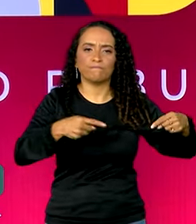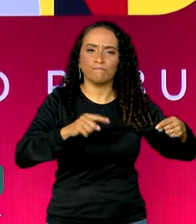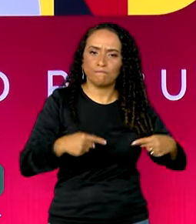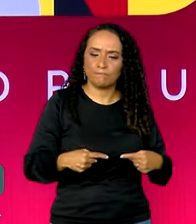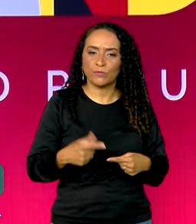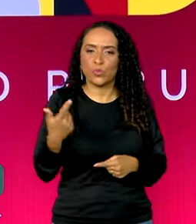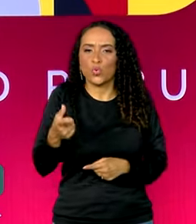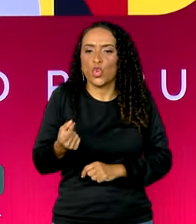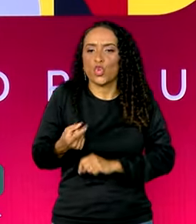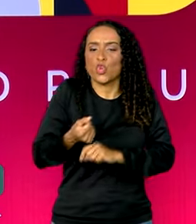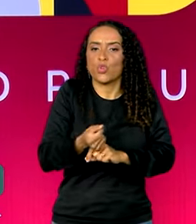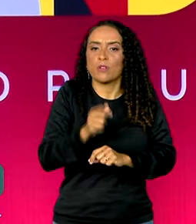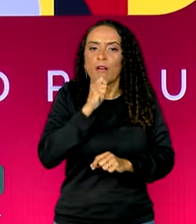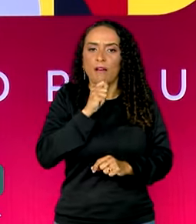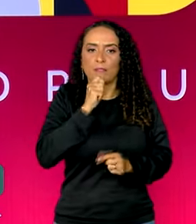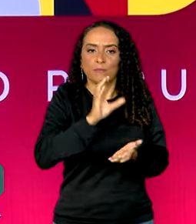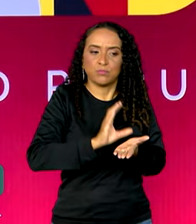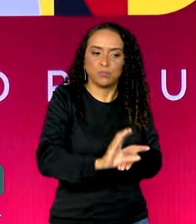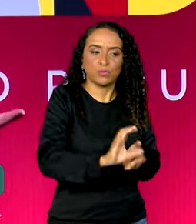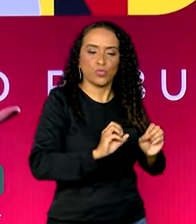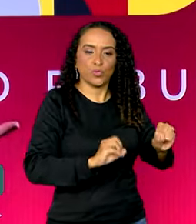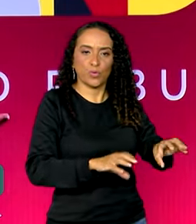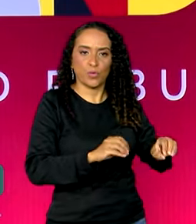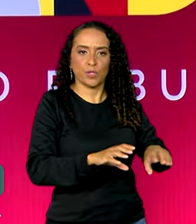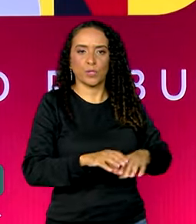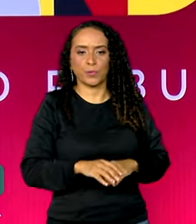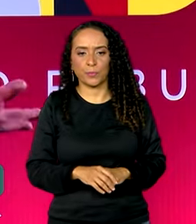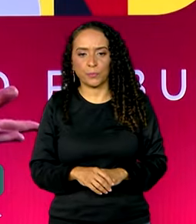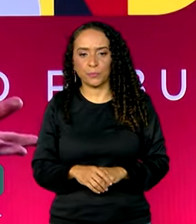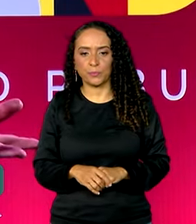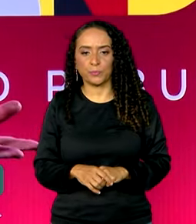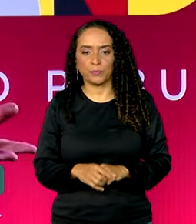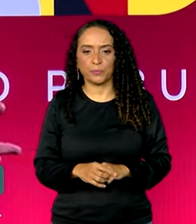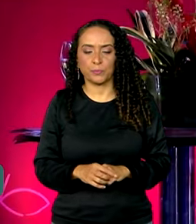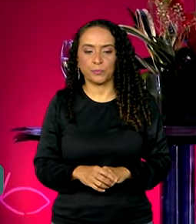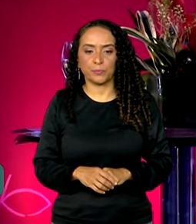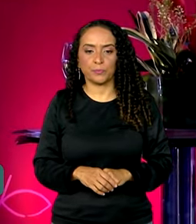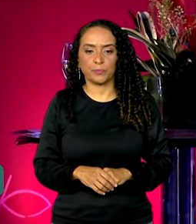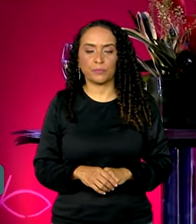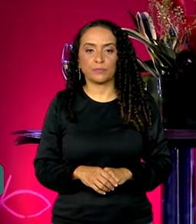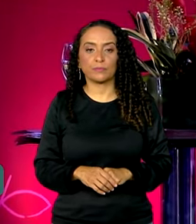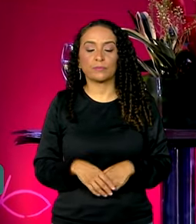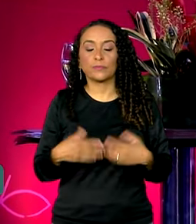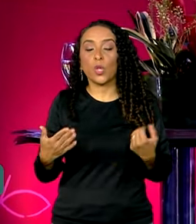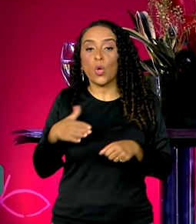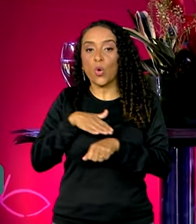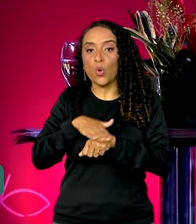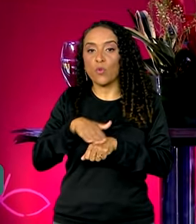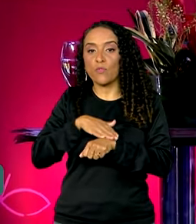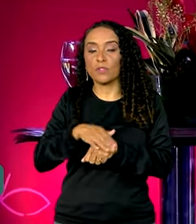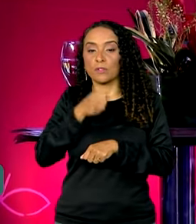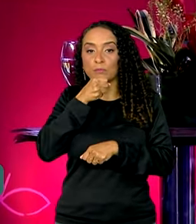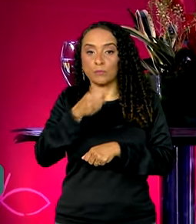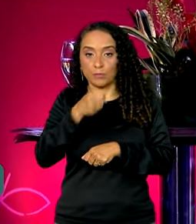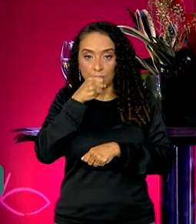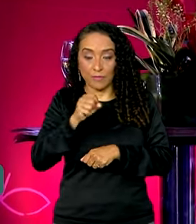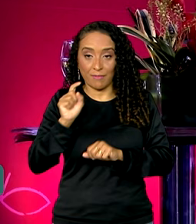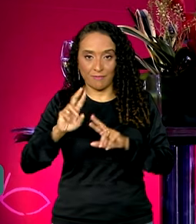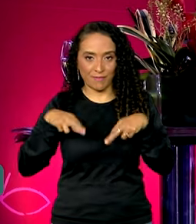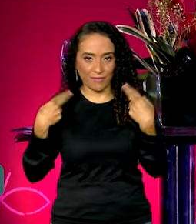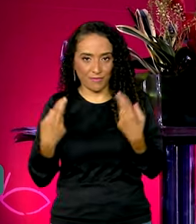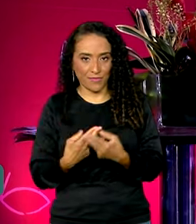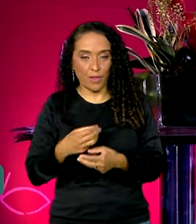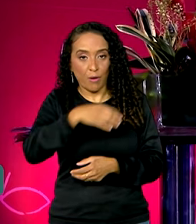tem muitos recursos para investir na educação. Em conversa com a imprensa ainda na reunião,